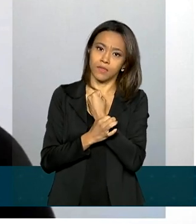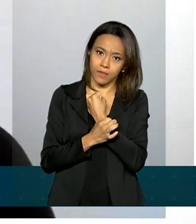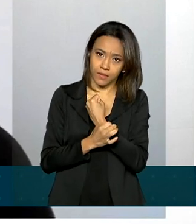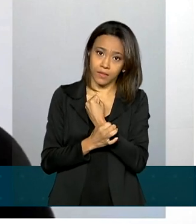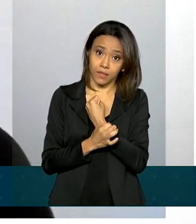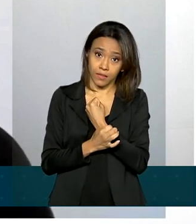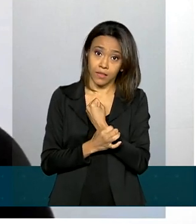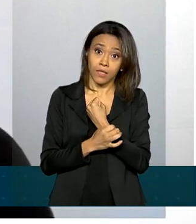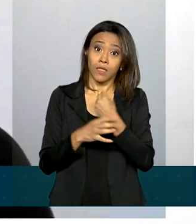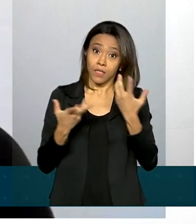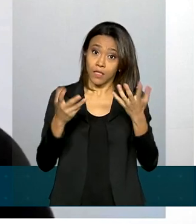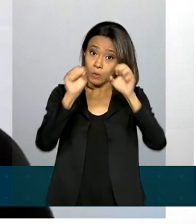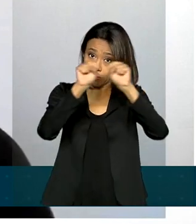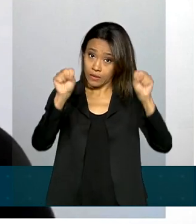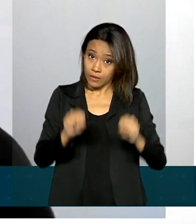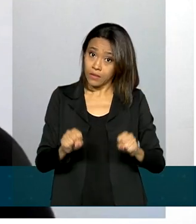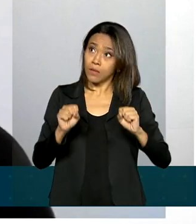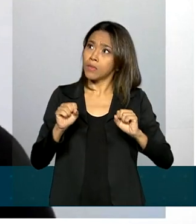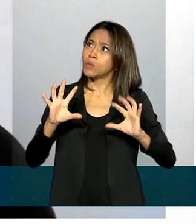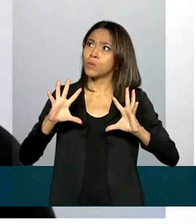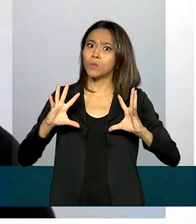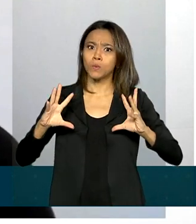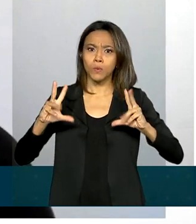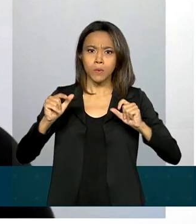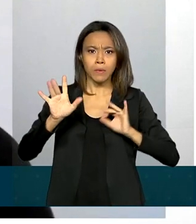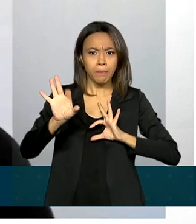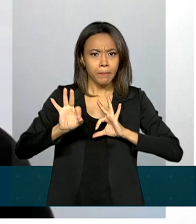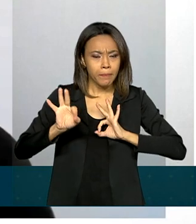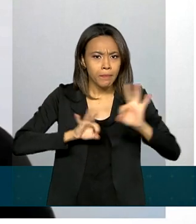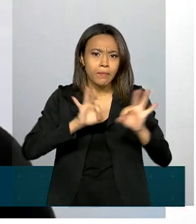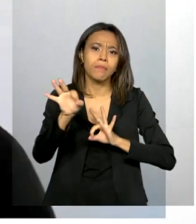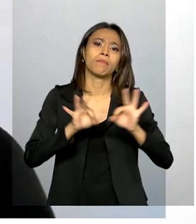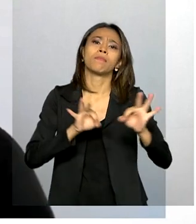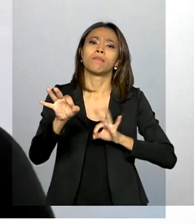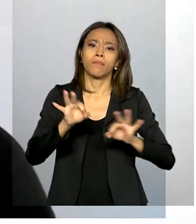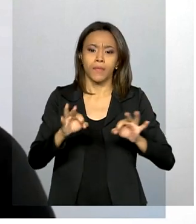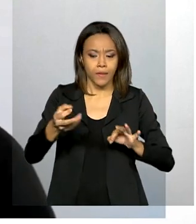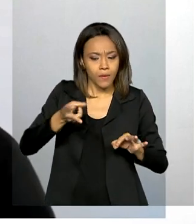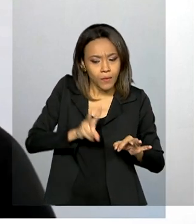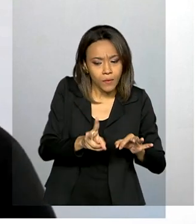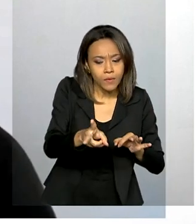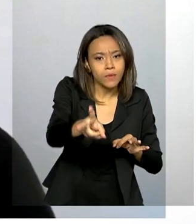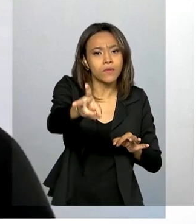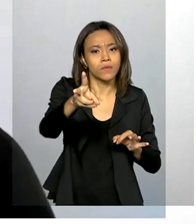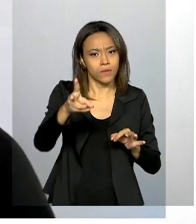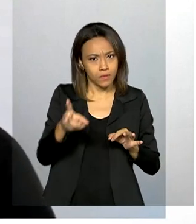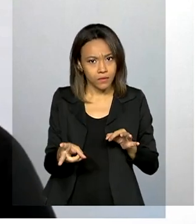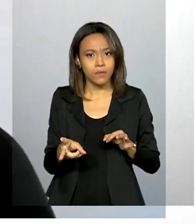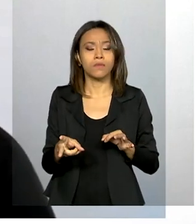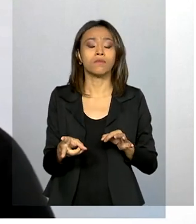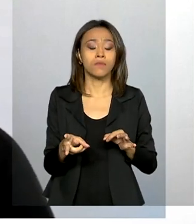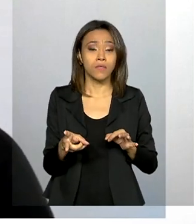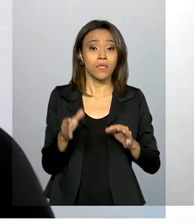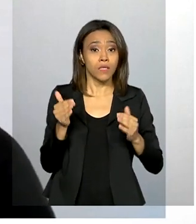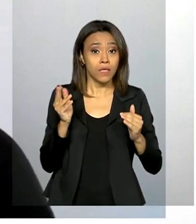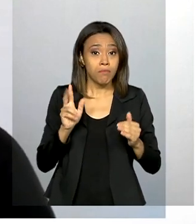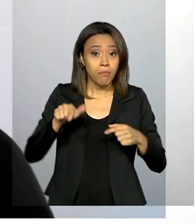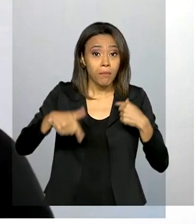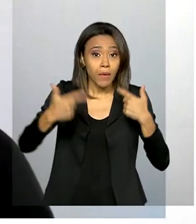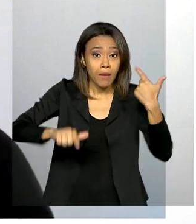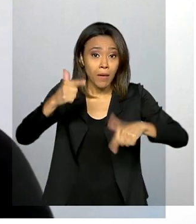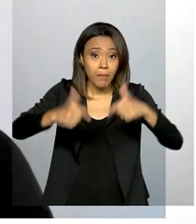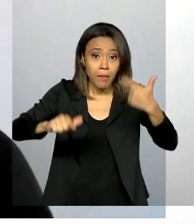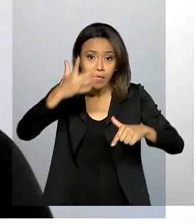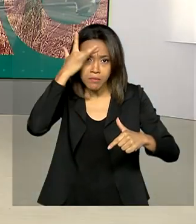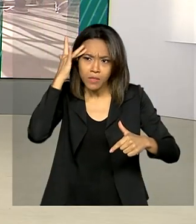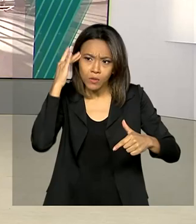ecossistema como um todo está preparado para continuar o período de operação e entrar com cada vez mais clientes.